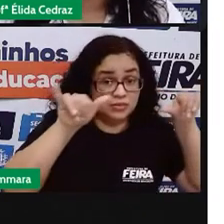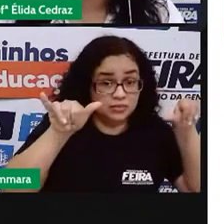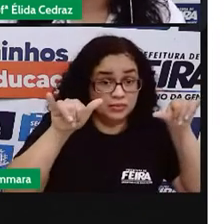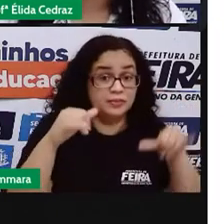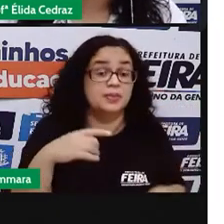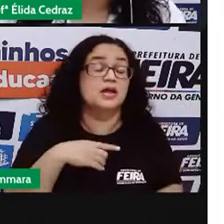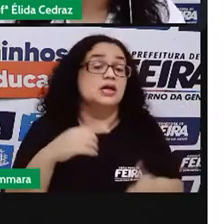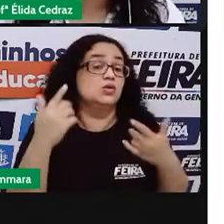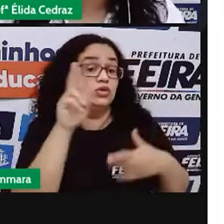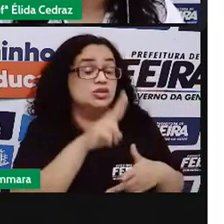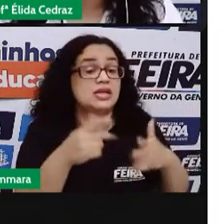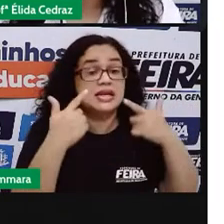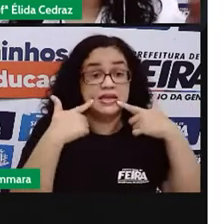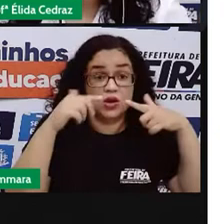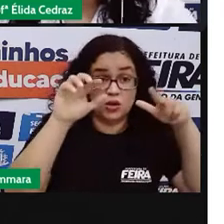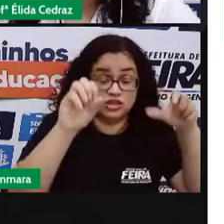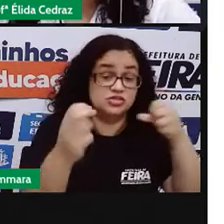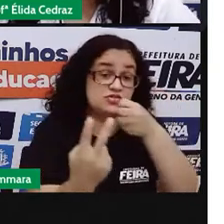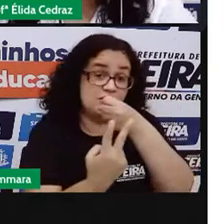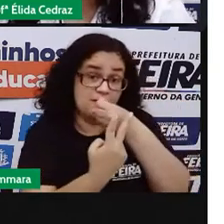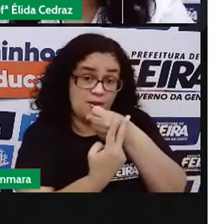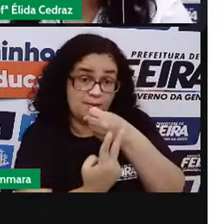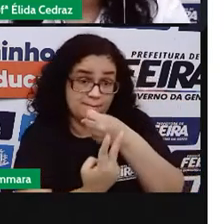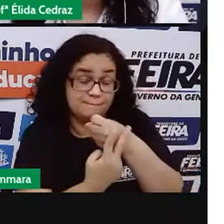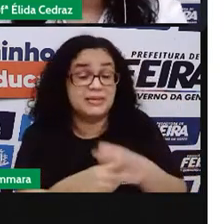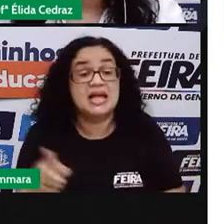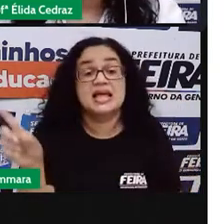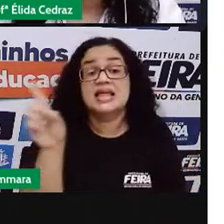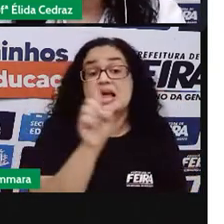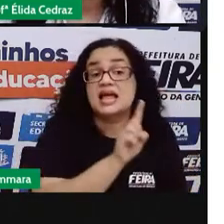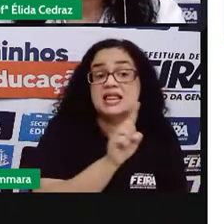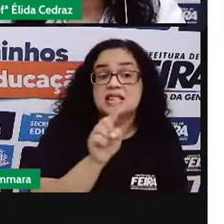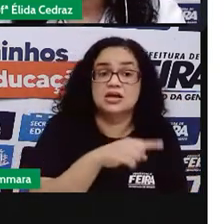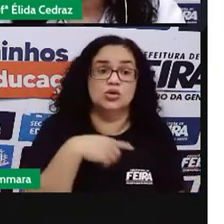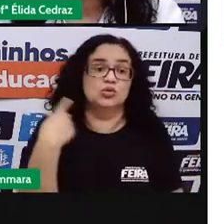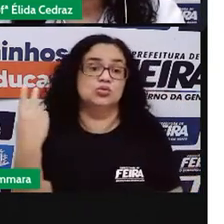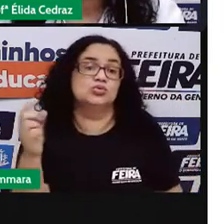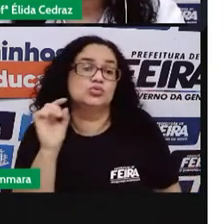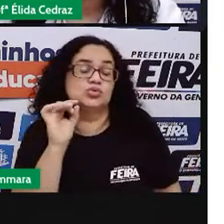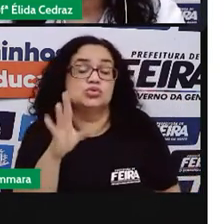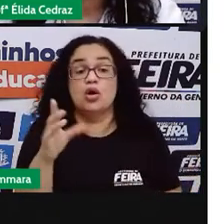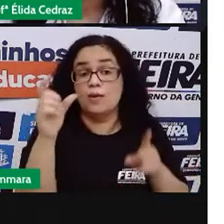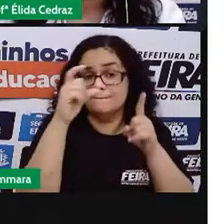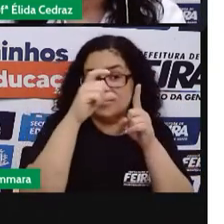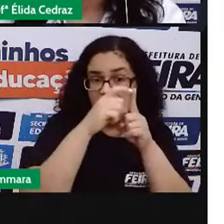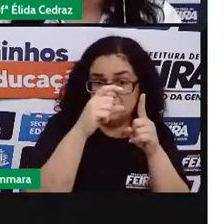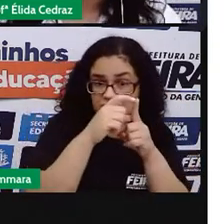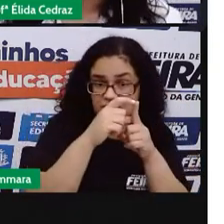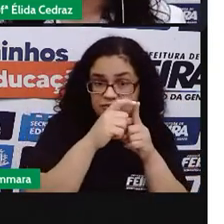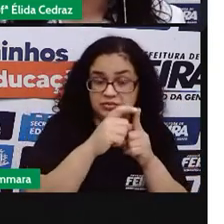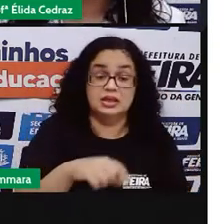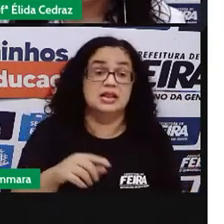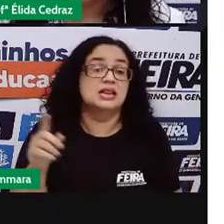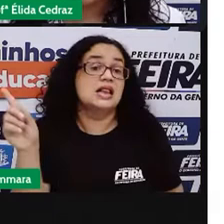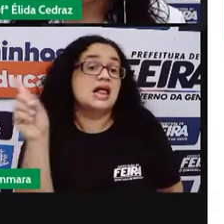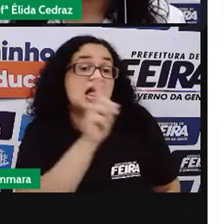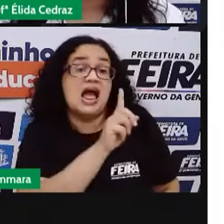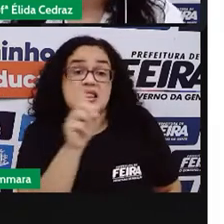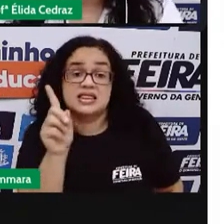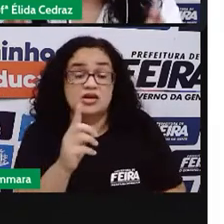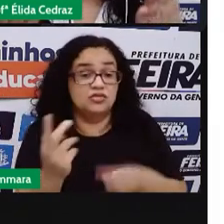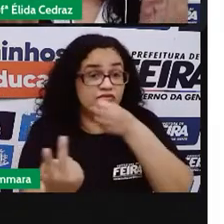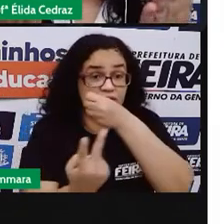utilizam as linguagens verbal, quando somente há palavras. A não